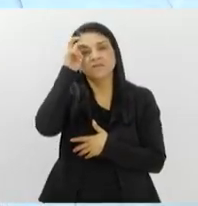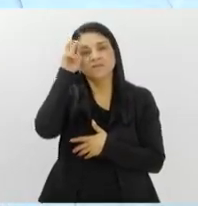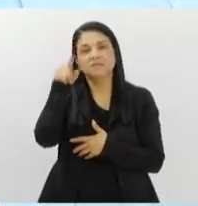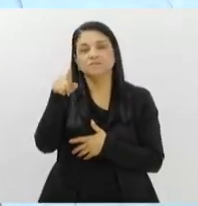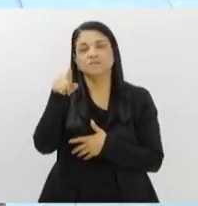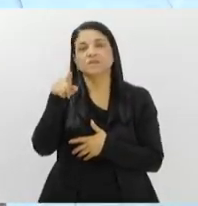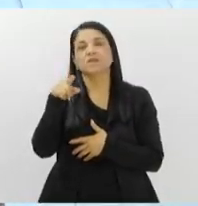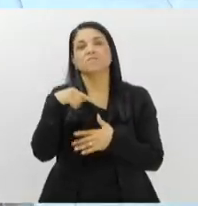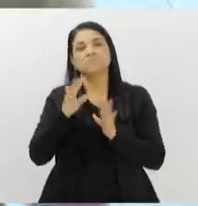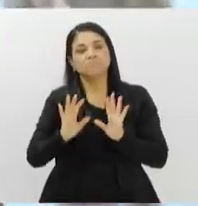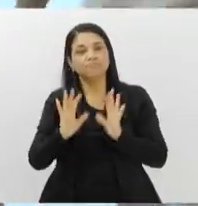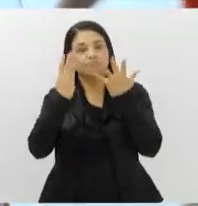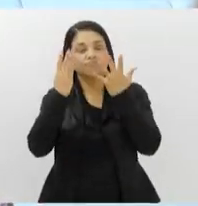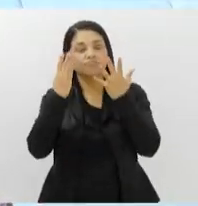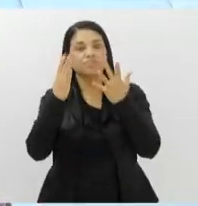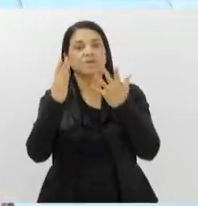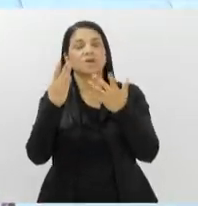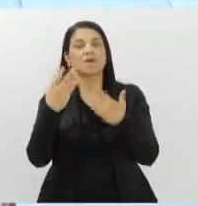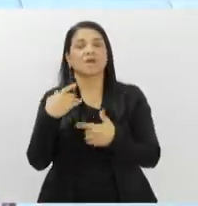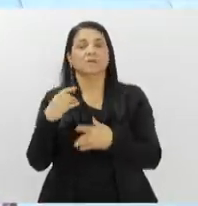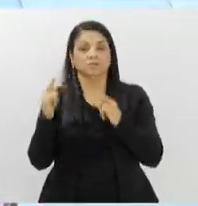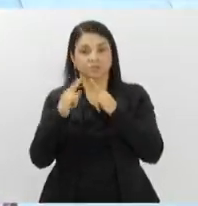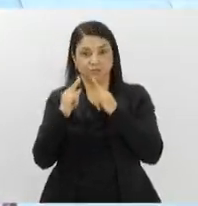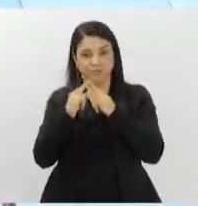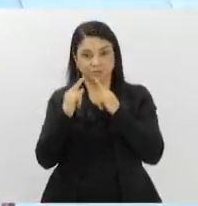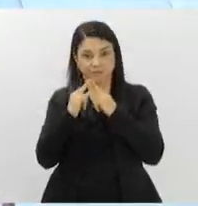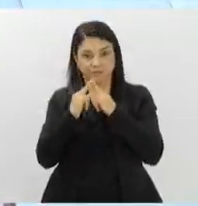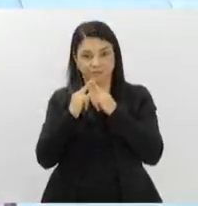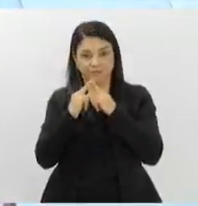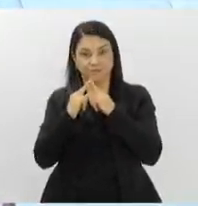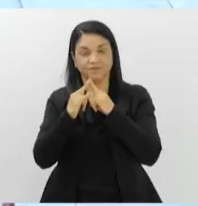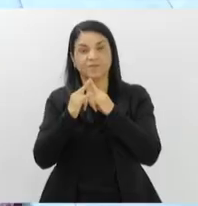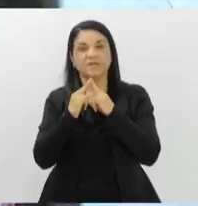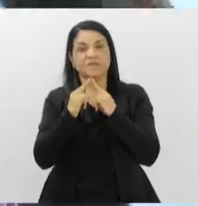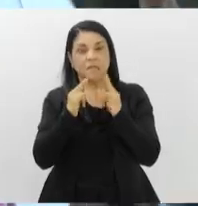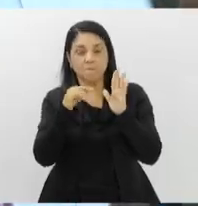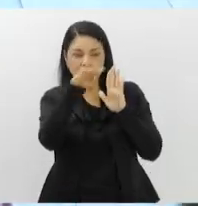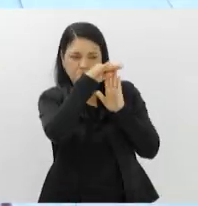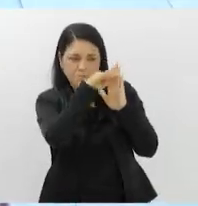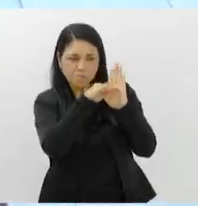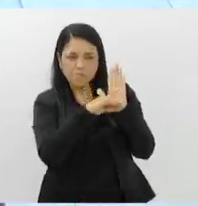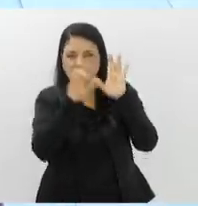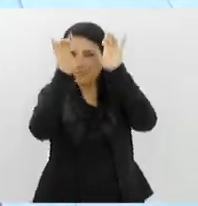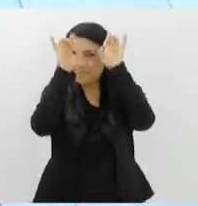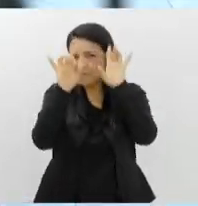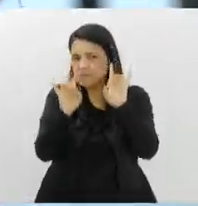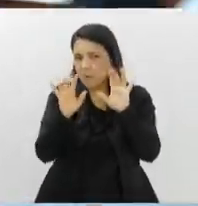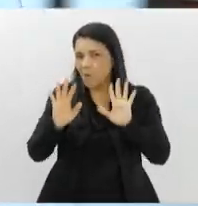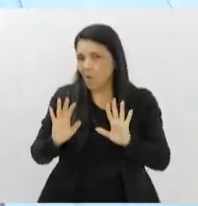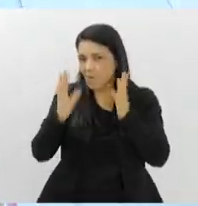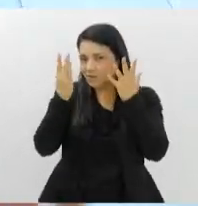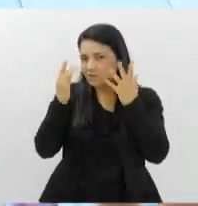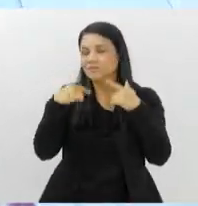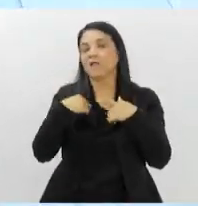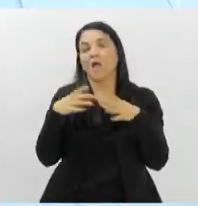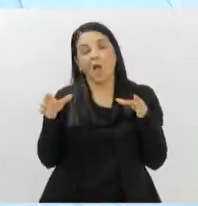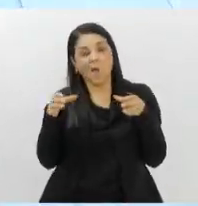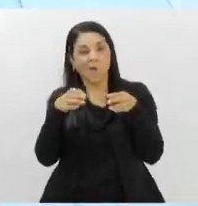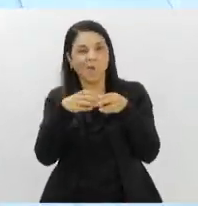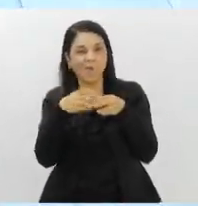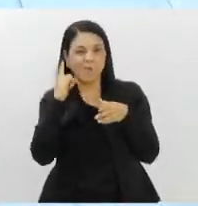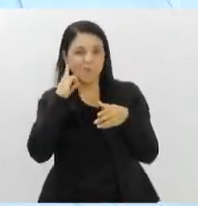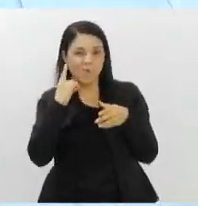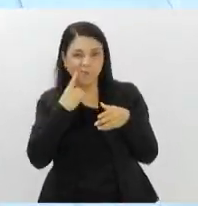celebrado o aniversário do Instituto e esse dia tão especial, existe alguma programação especial para essa comemoração? Sim, a comunidade está